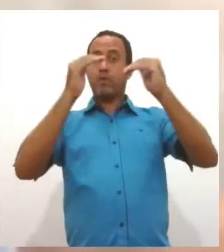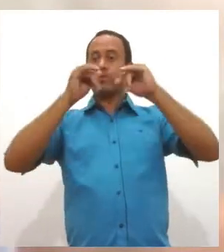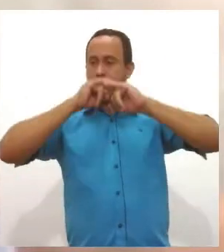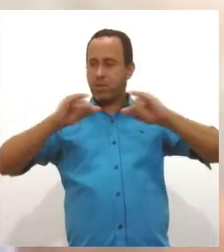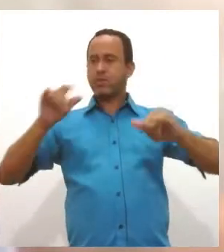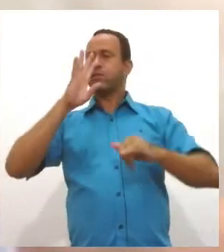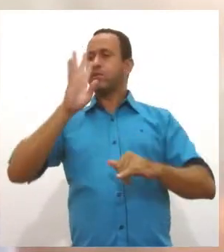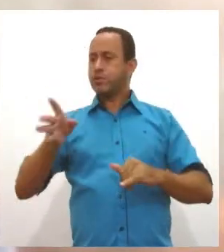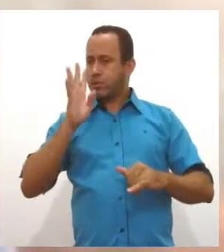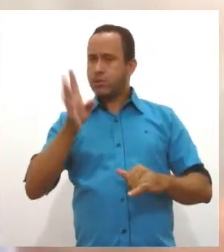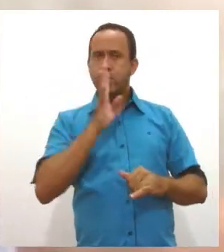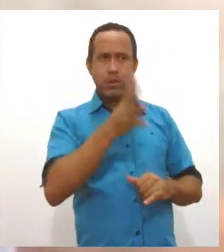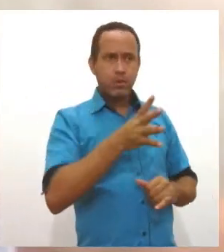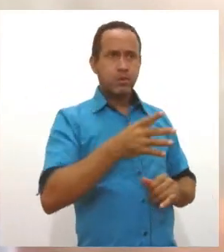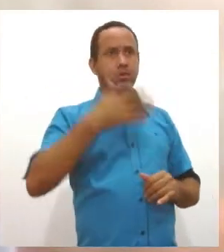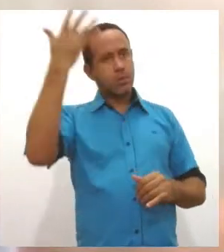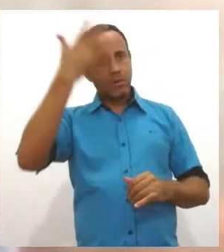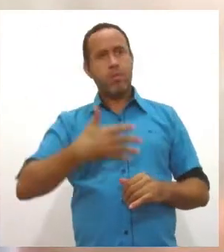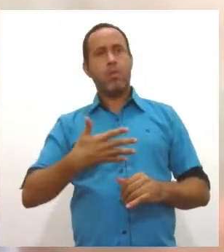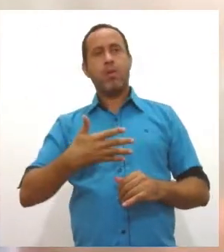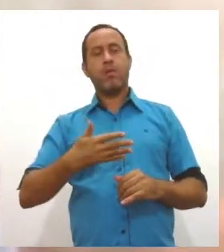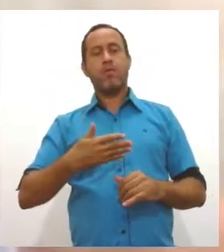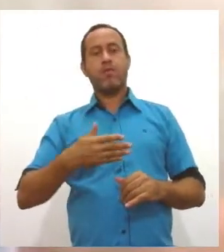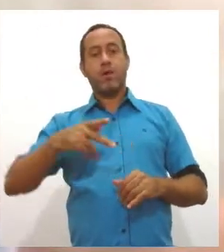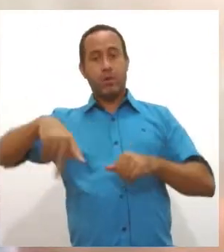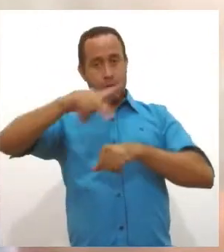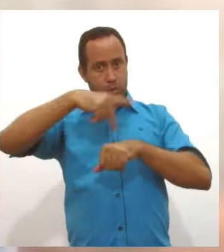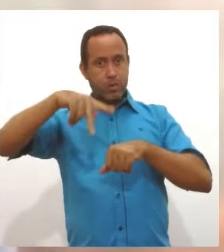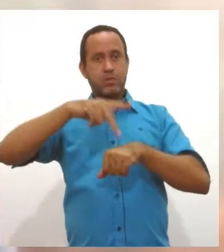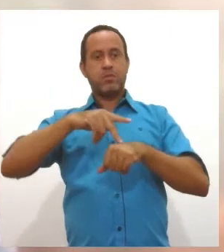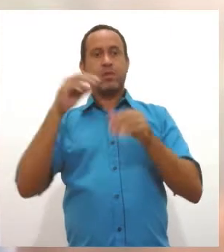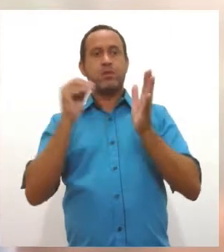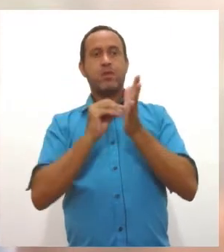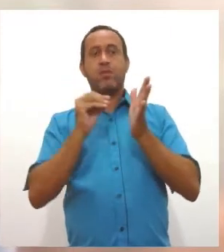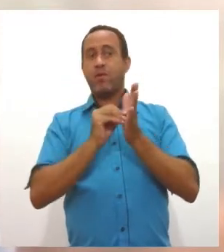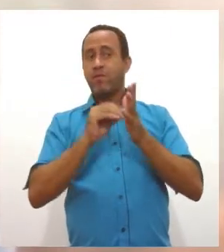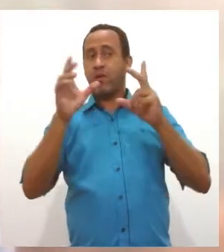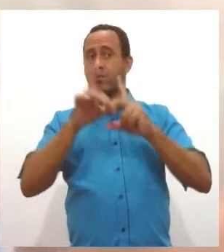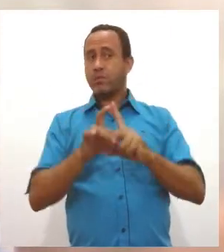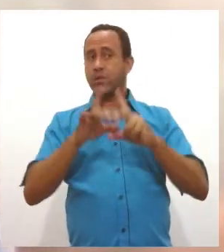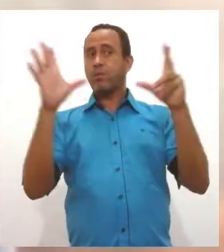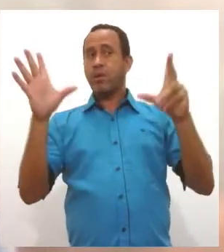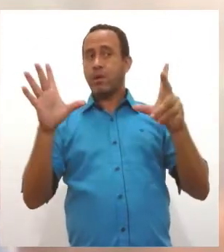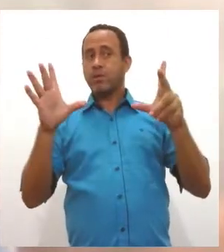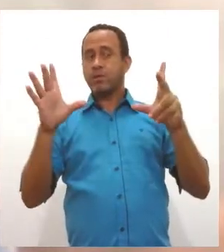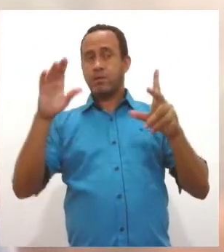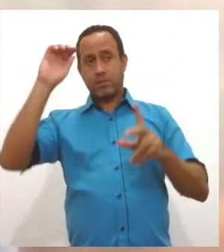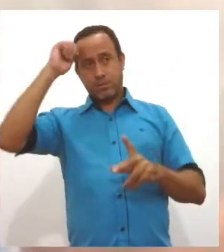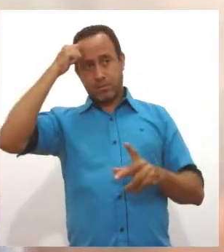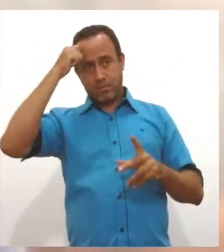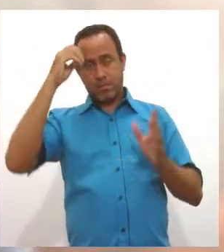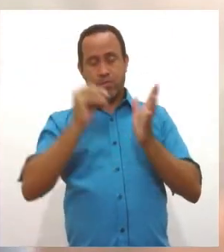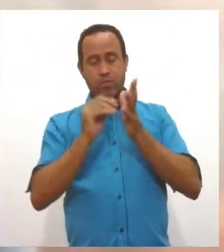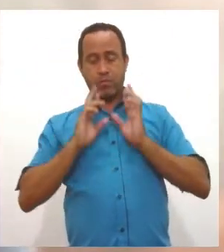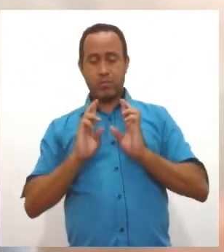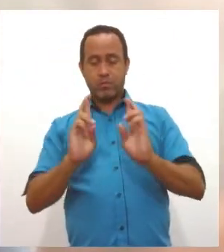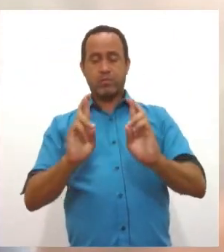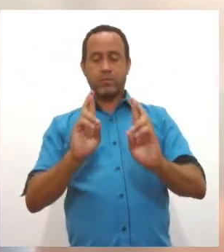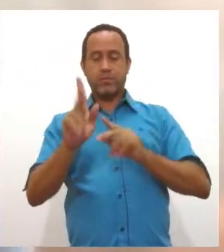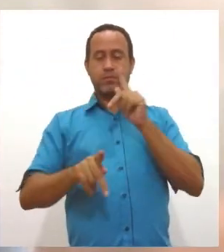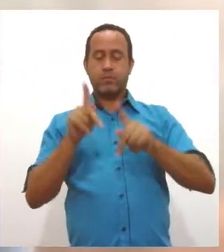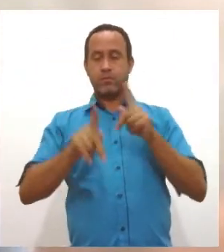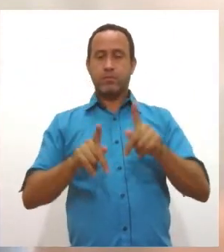feitura de provas de que o nosso país vive uma falsa democracia racial e que o desrespeito à população